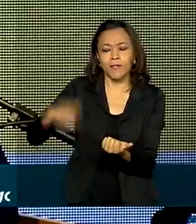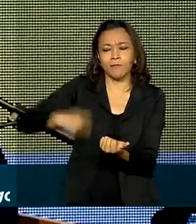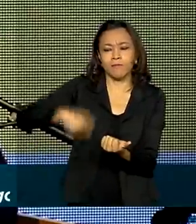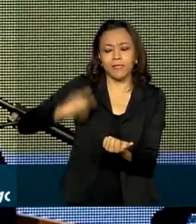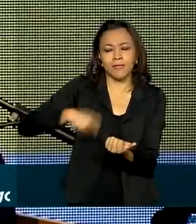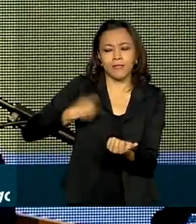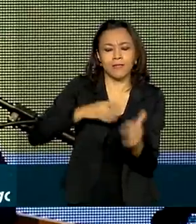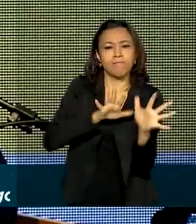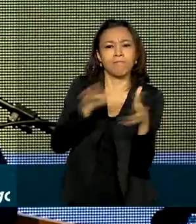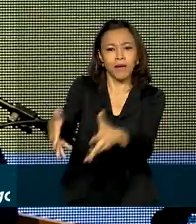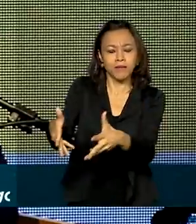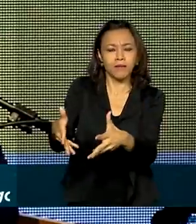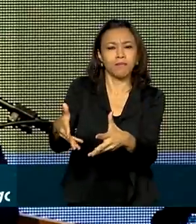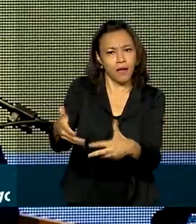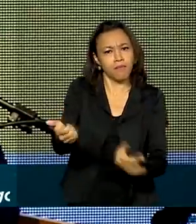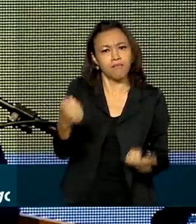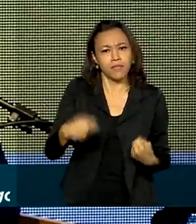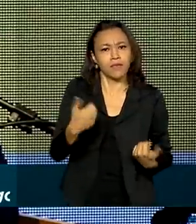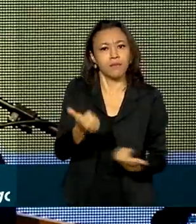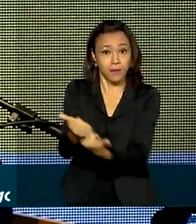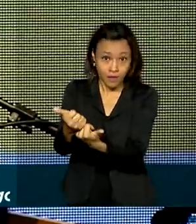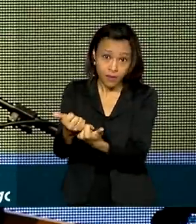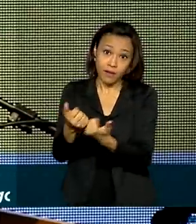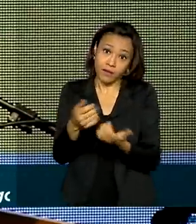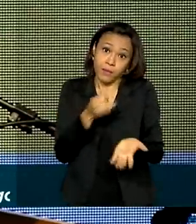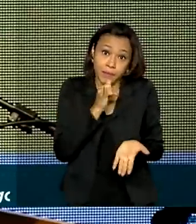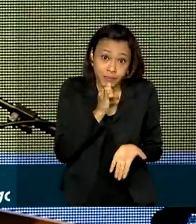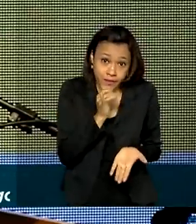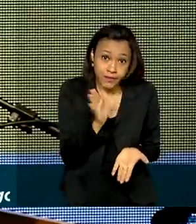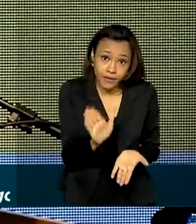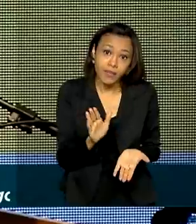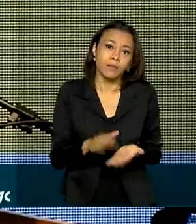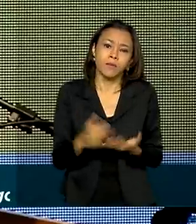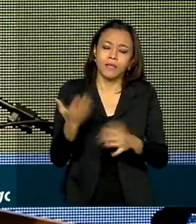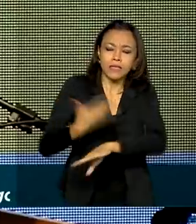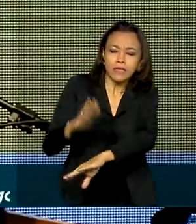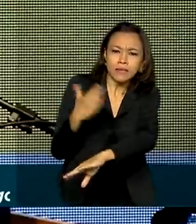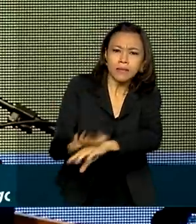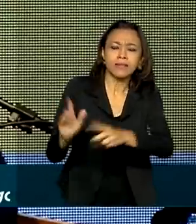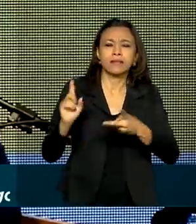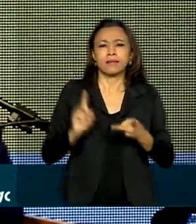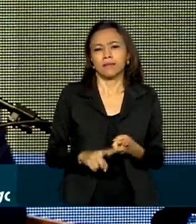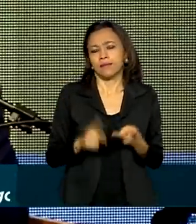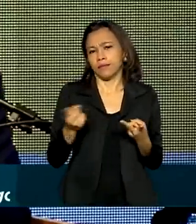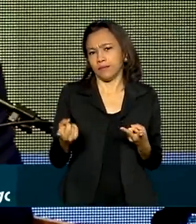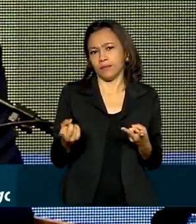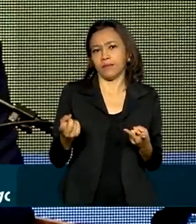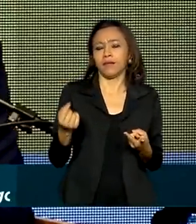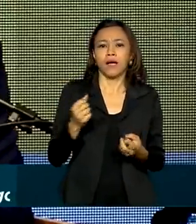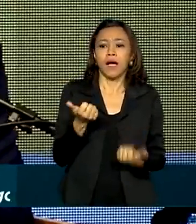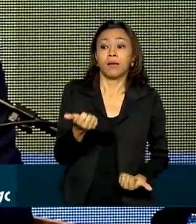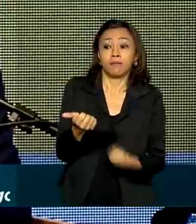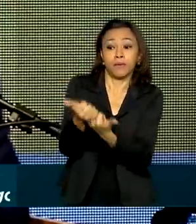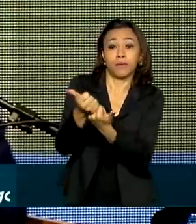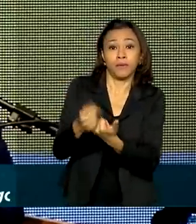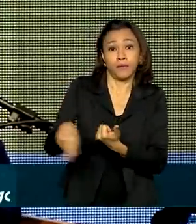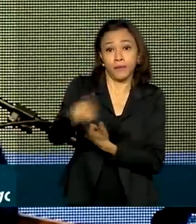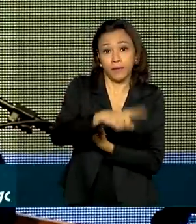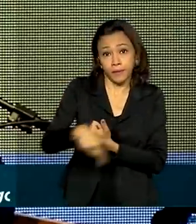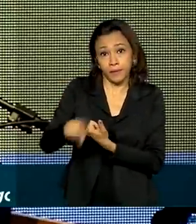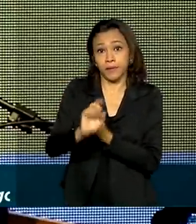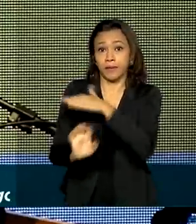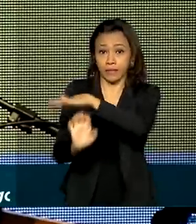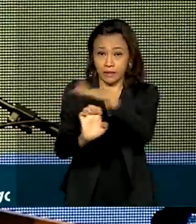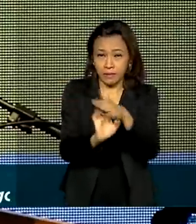uma participação significativa, como, exemplo, qualificação, como, por exemplo, apoio a startups, como,